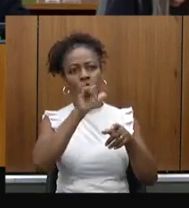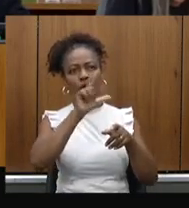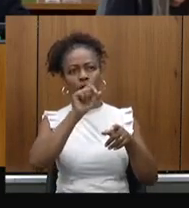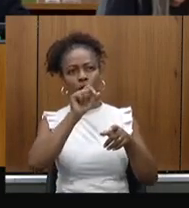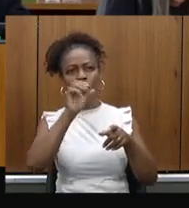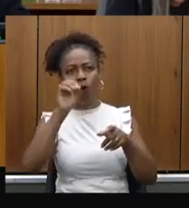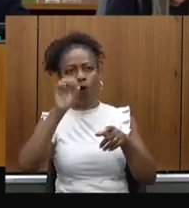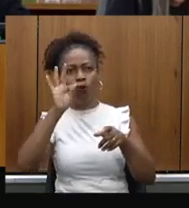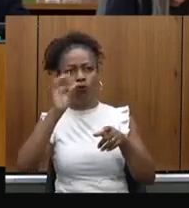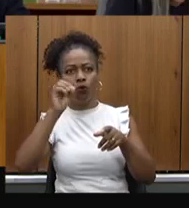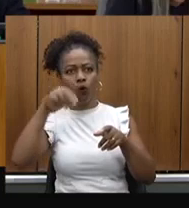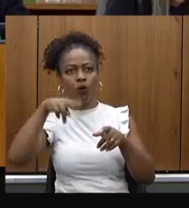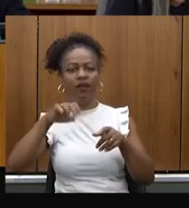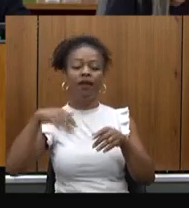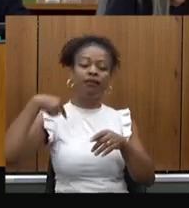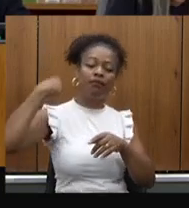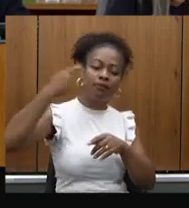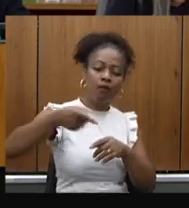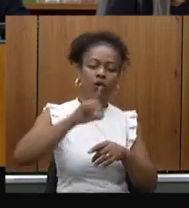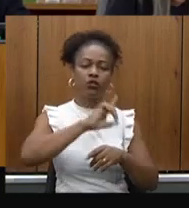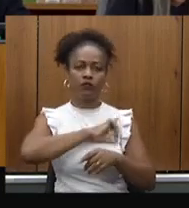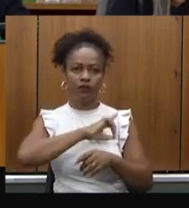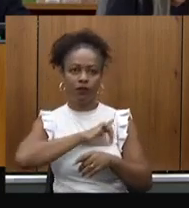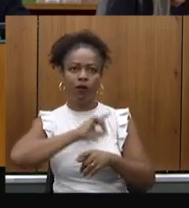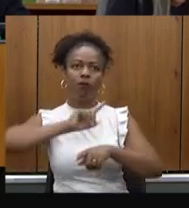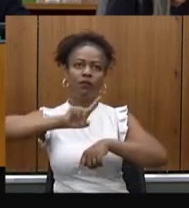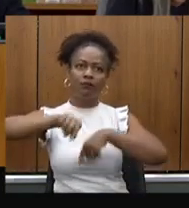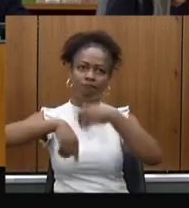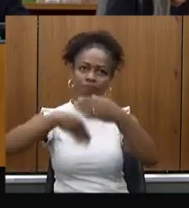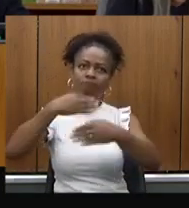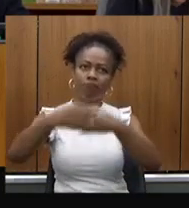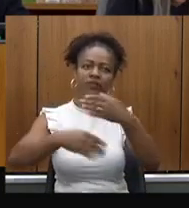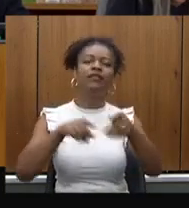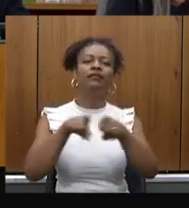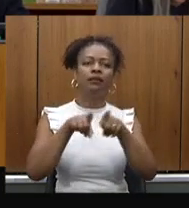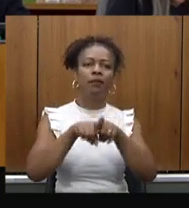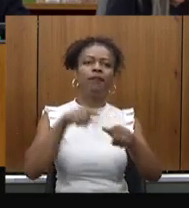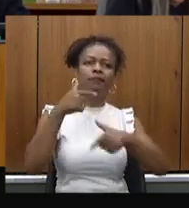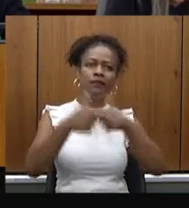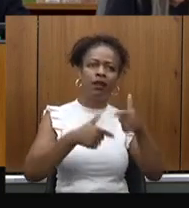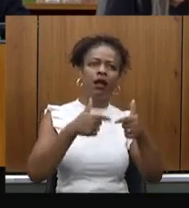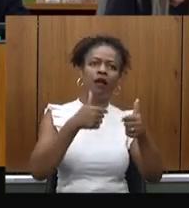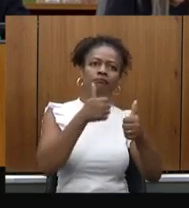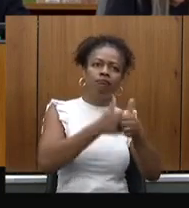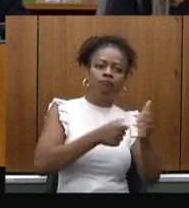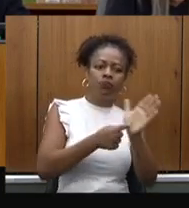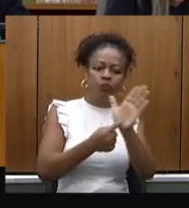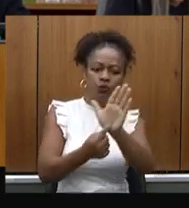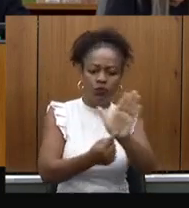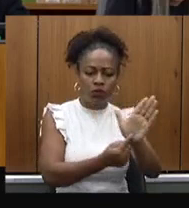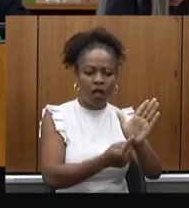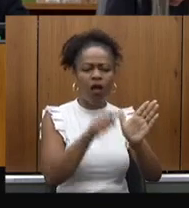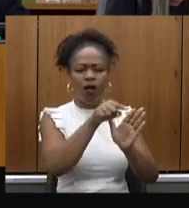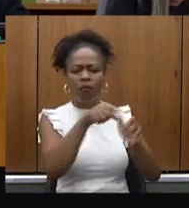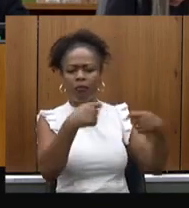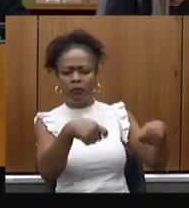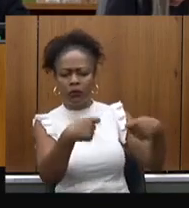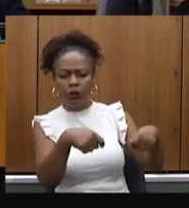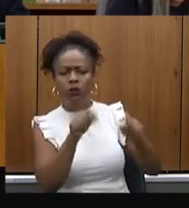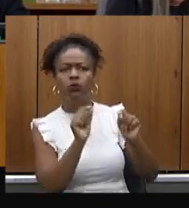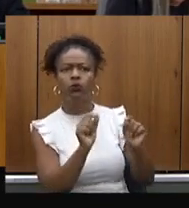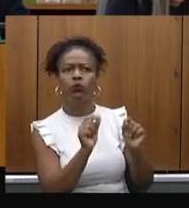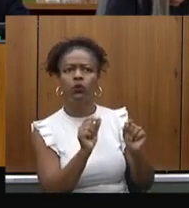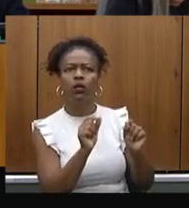Divinópolis e Juiz de Fora, iremos fazer isso, apresentar para os municípios qual é a necessidade da